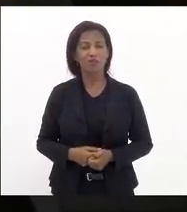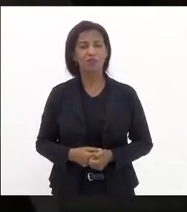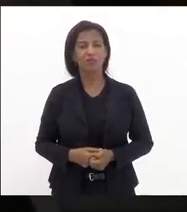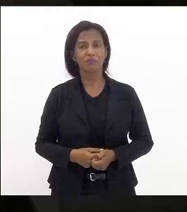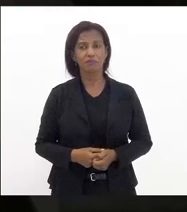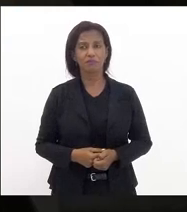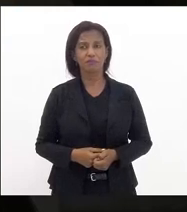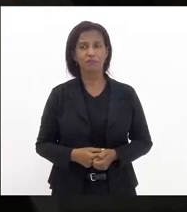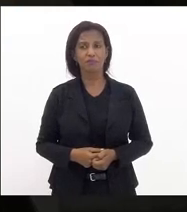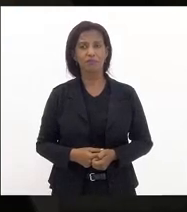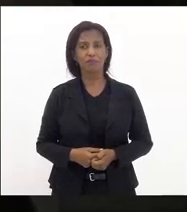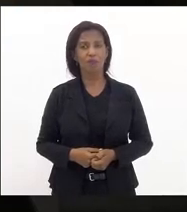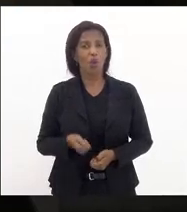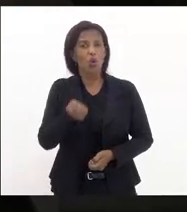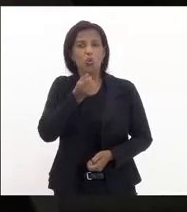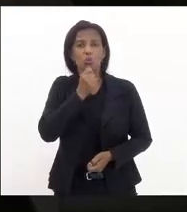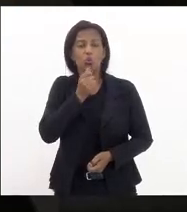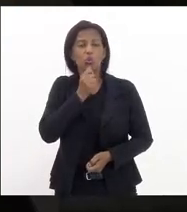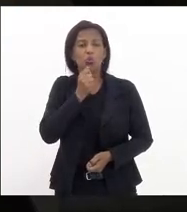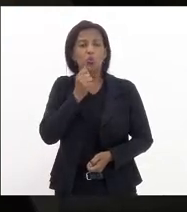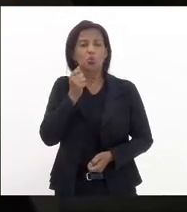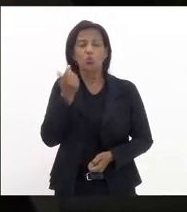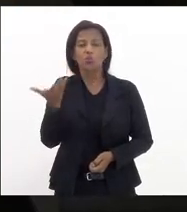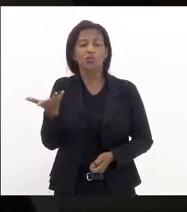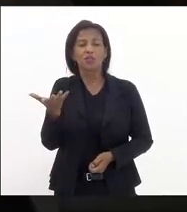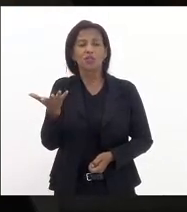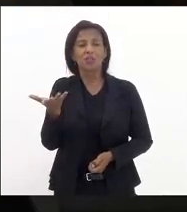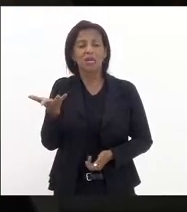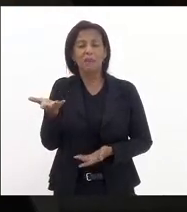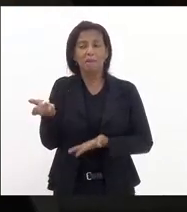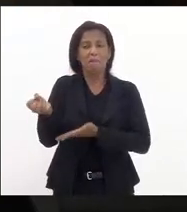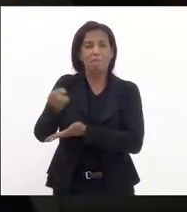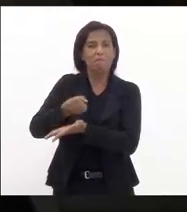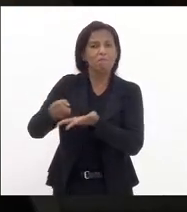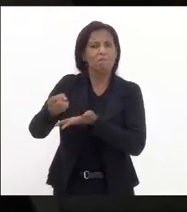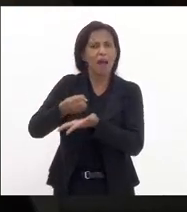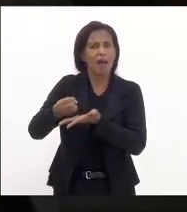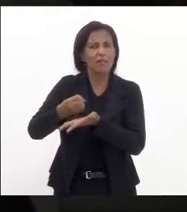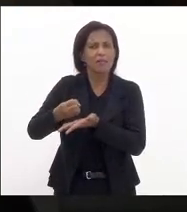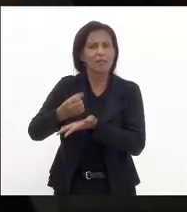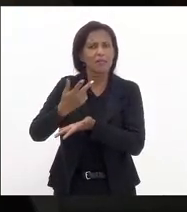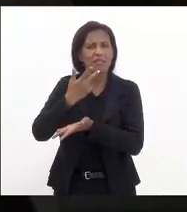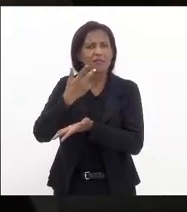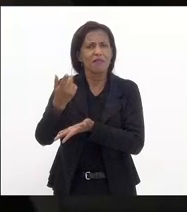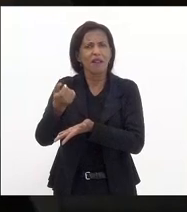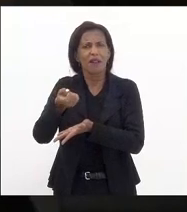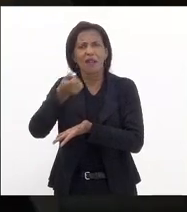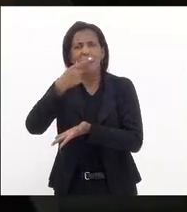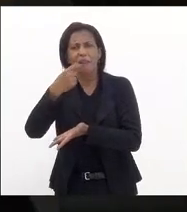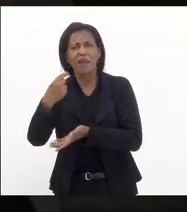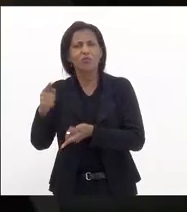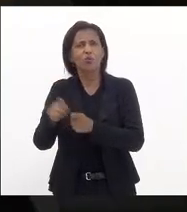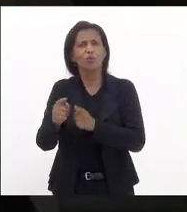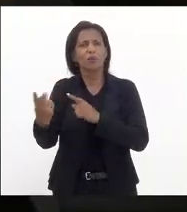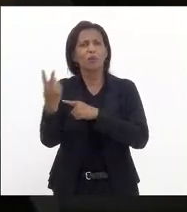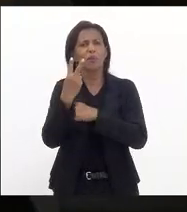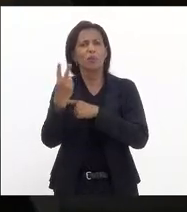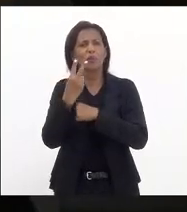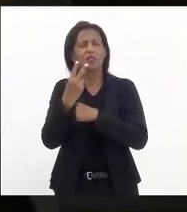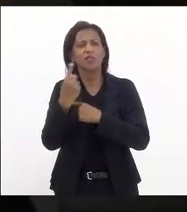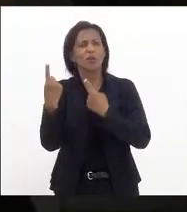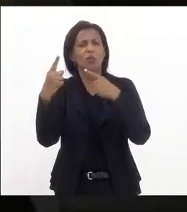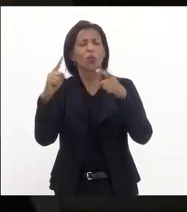desprovidos de embasamento científico com medidas preventivas ao combate